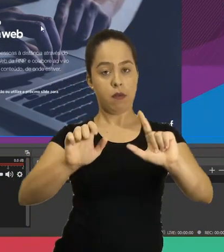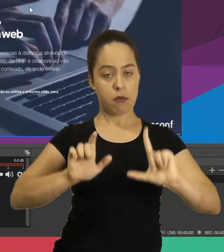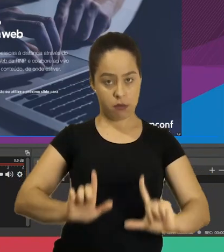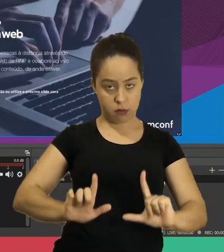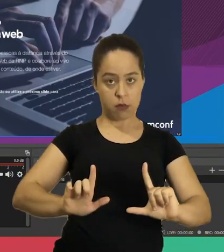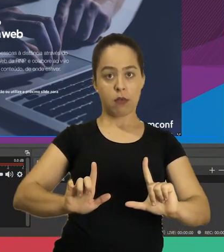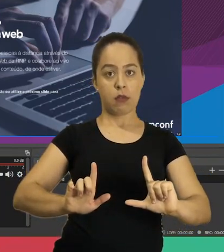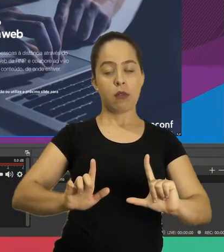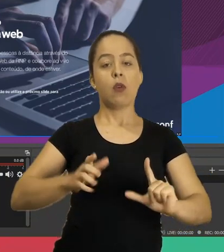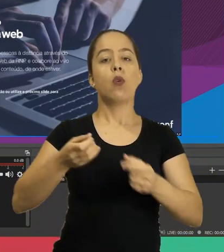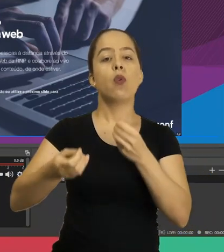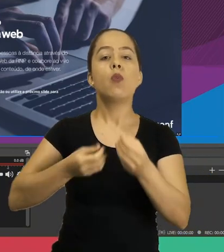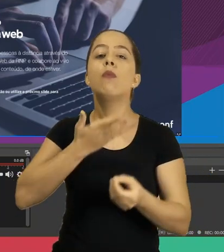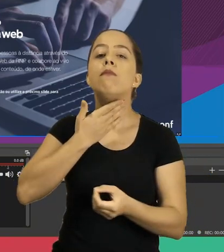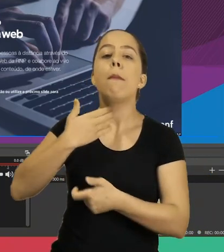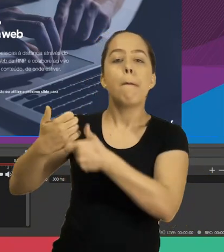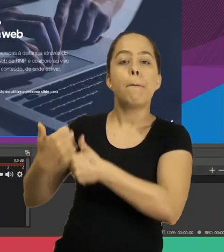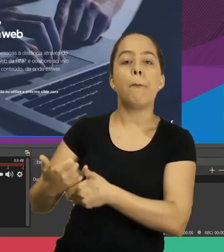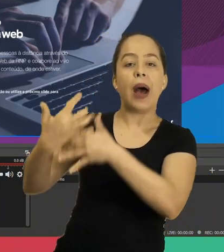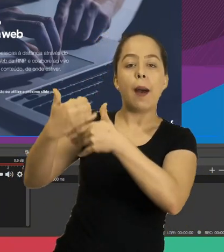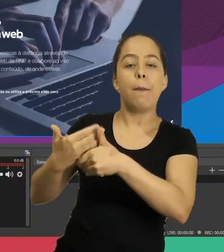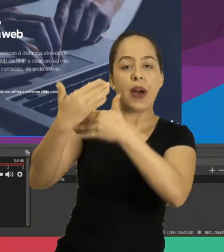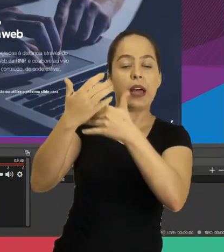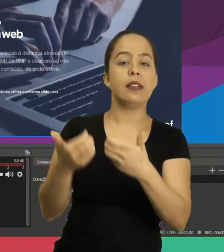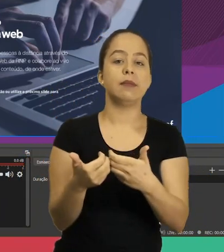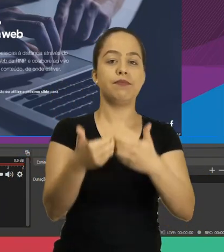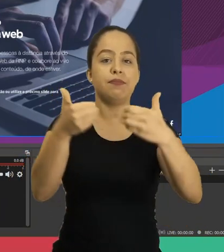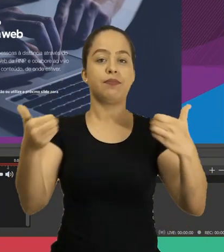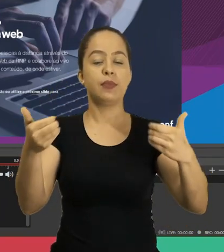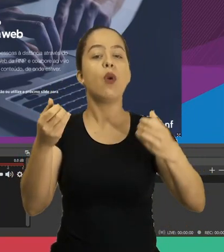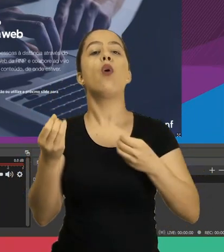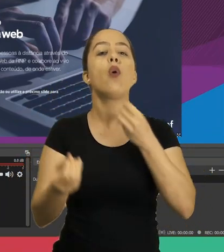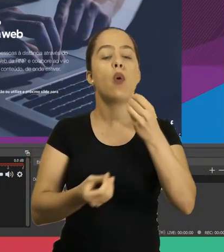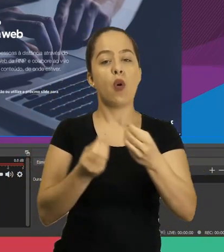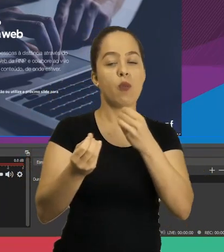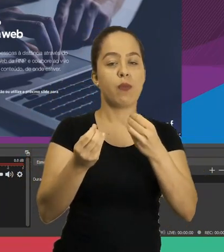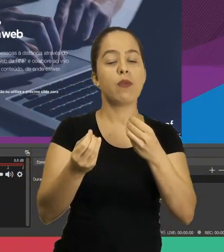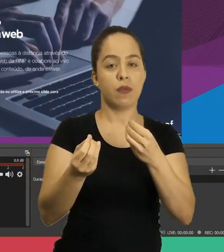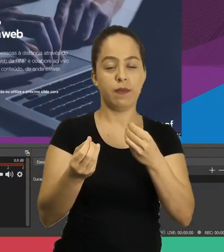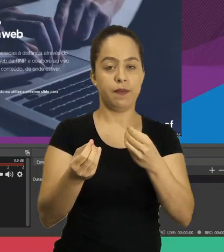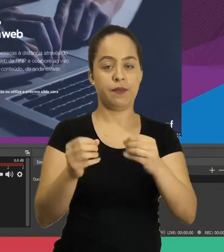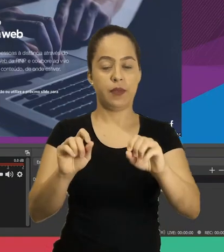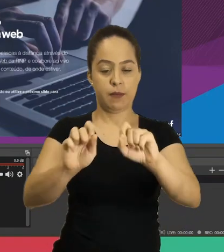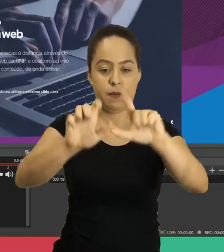principal aqui. E a outra com o chat separadamente.